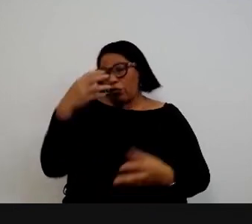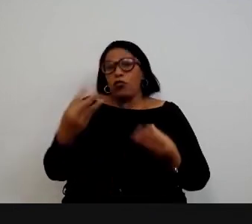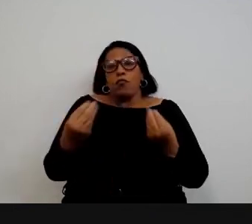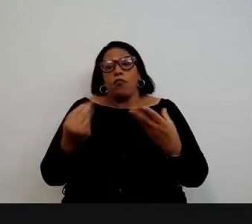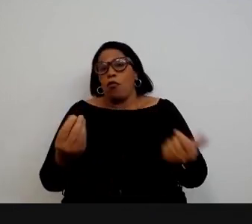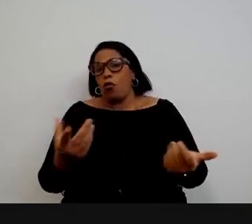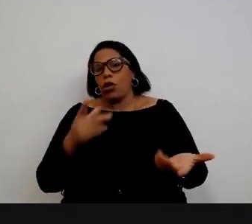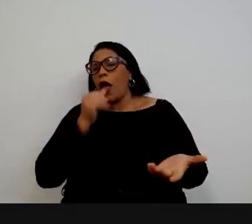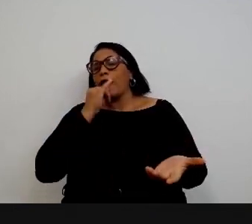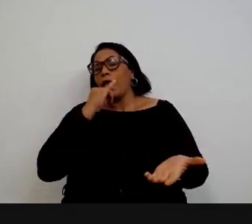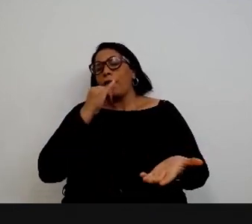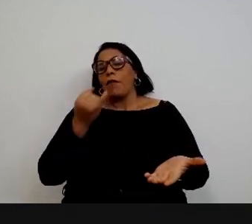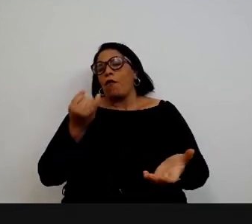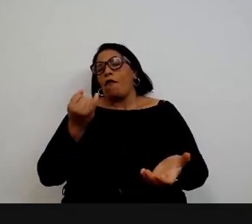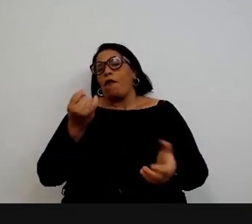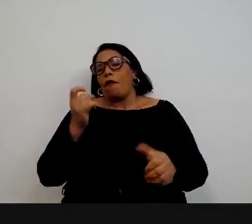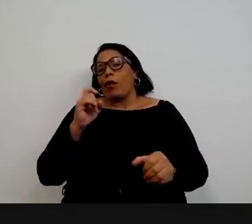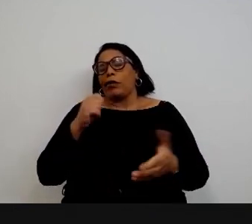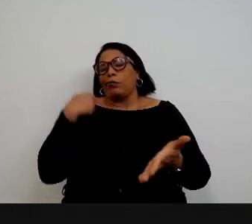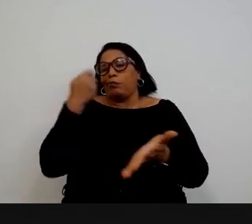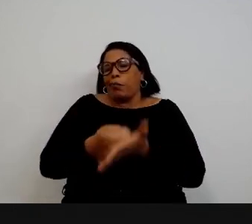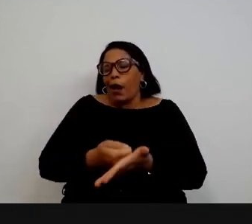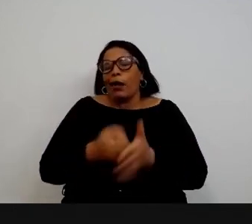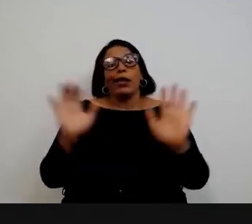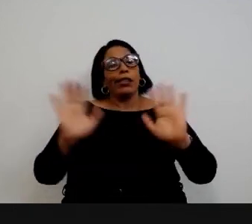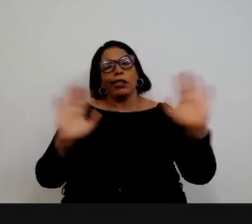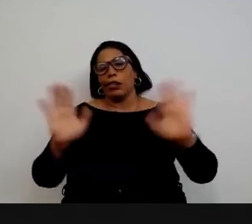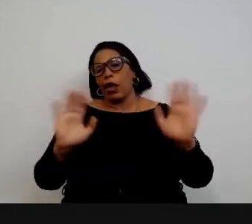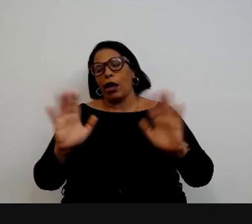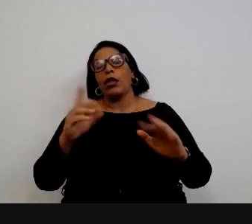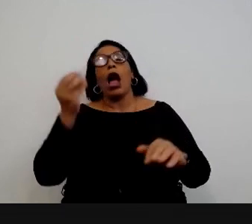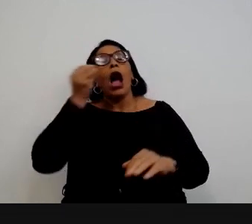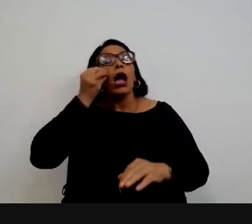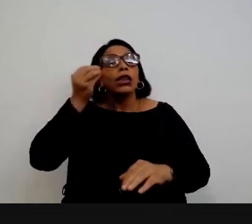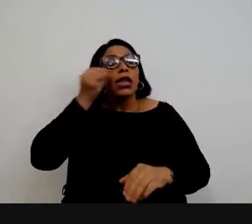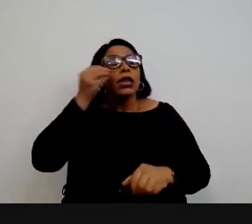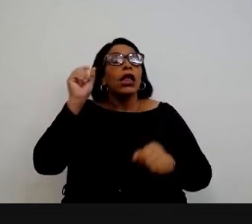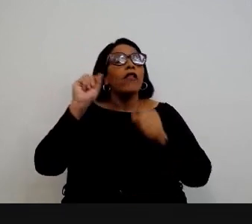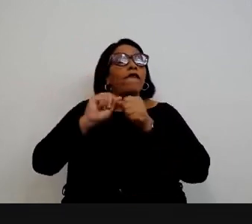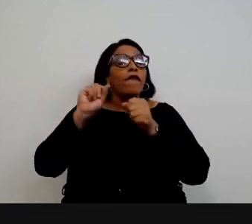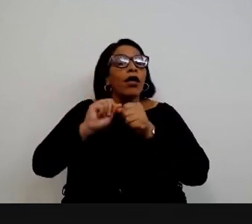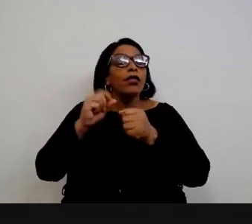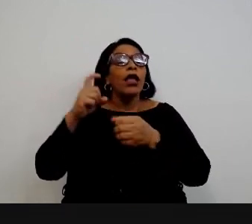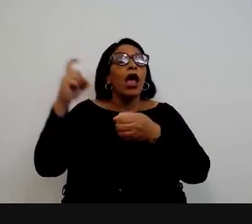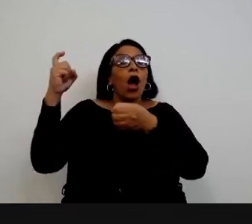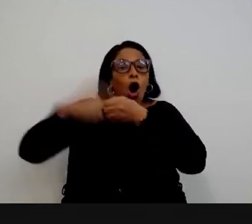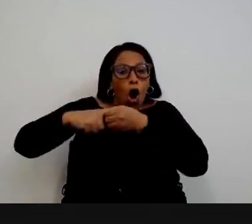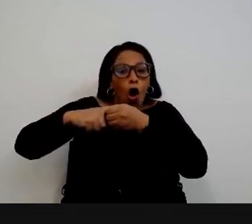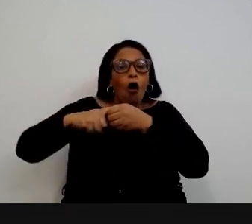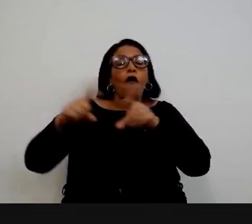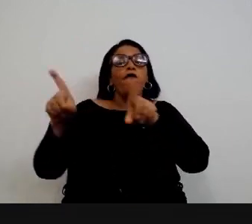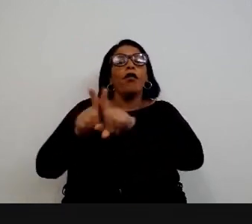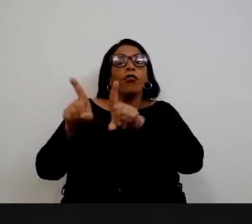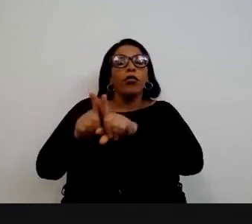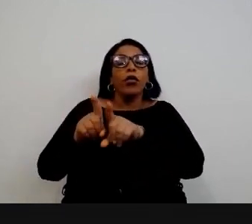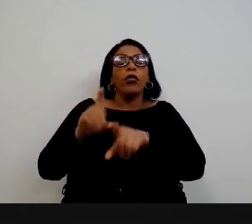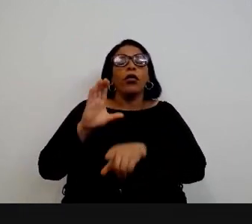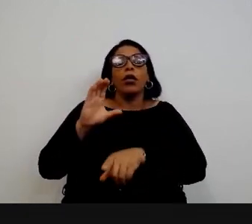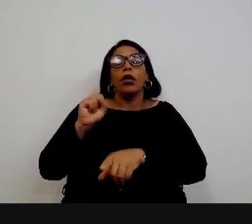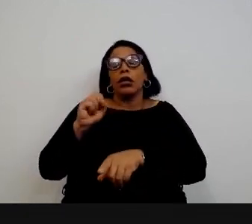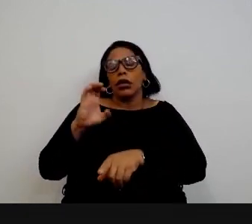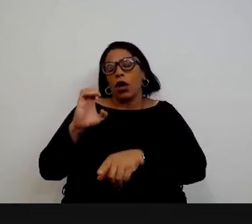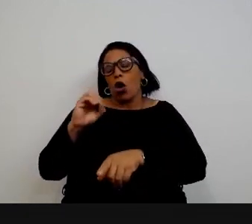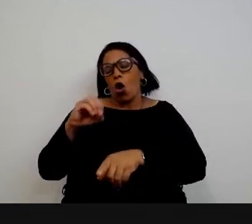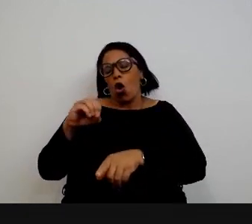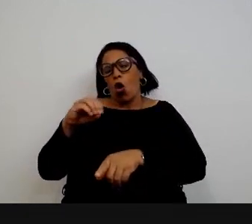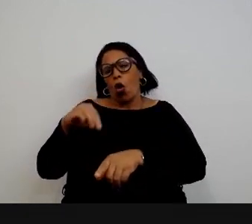não tem um custo adicional para a gente agora a gente está tentando fazer exatamente esse tipo de parcerização e até um programa de secondment